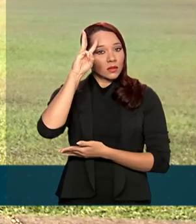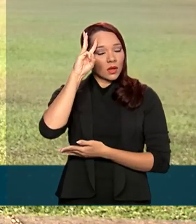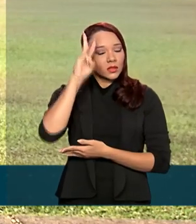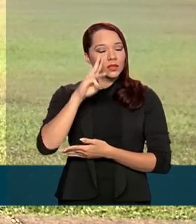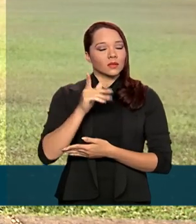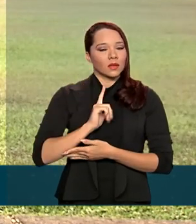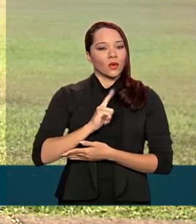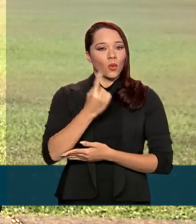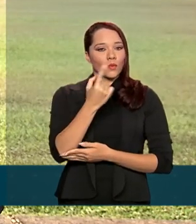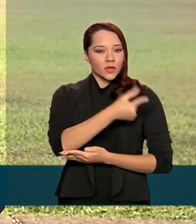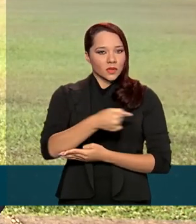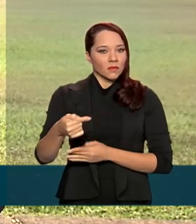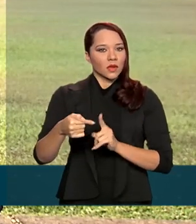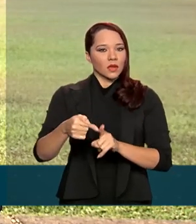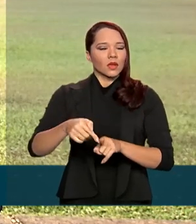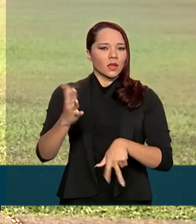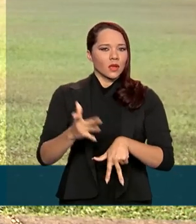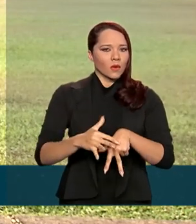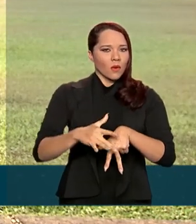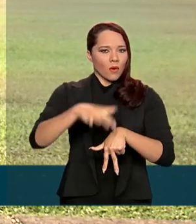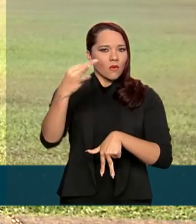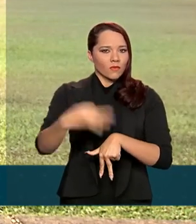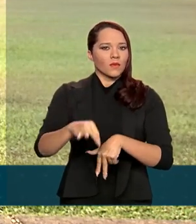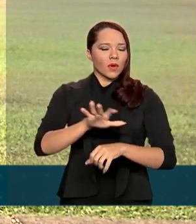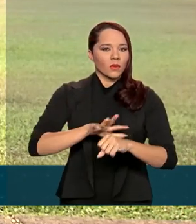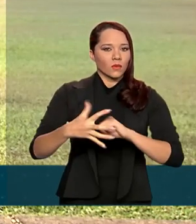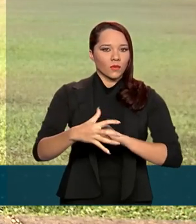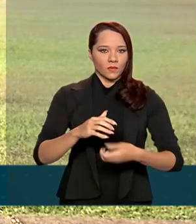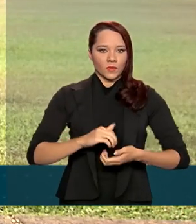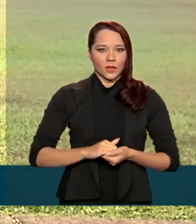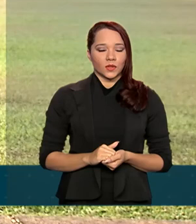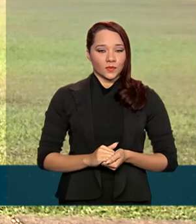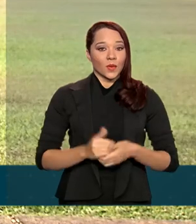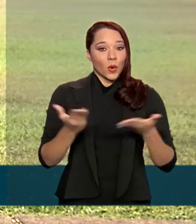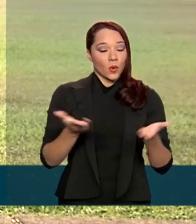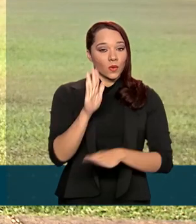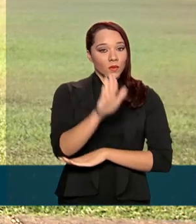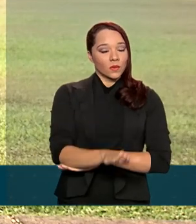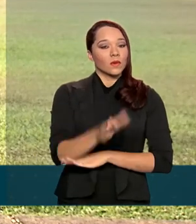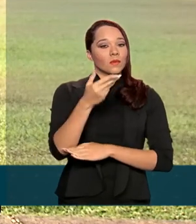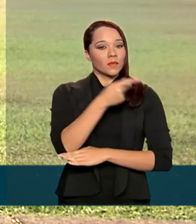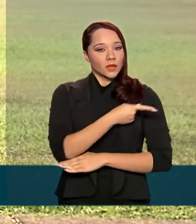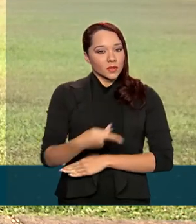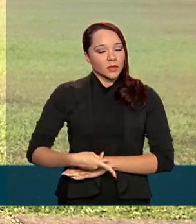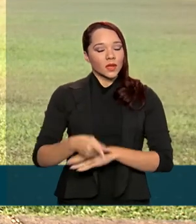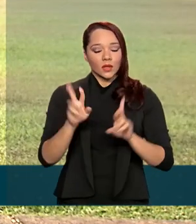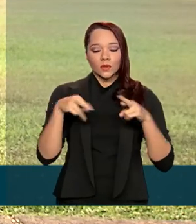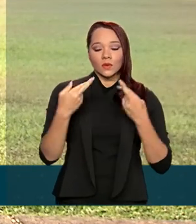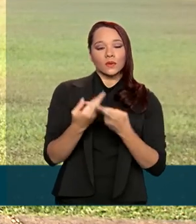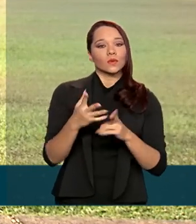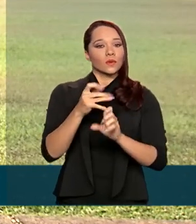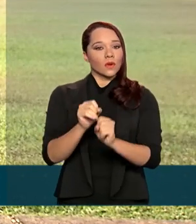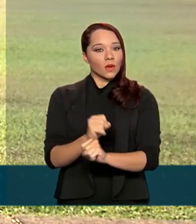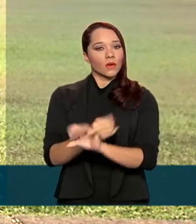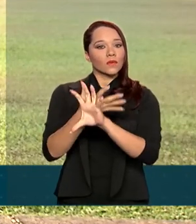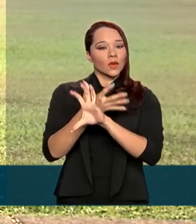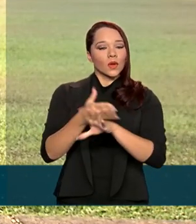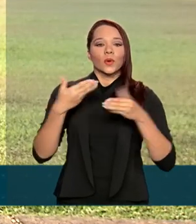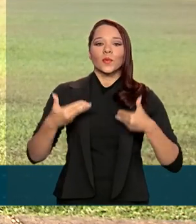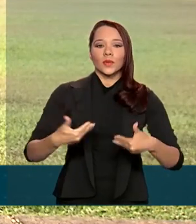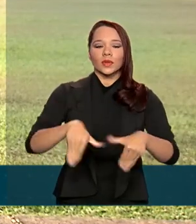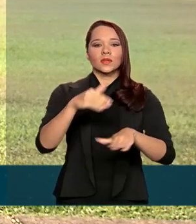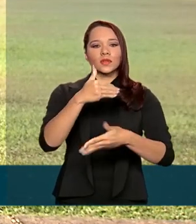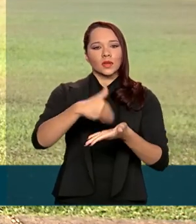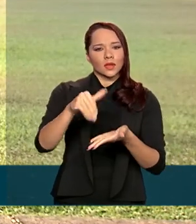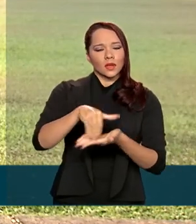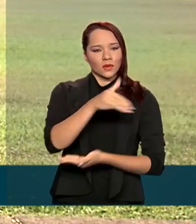completa uma semana que ele foi diagnosticado com Covid-19. Hoje é tarde, o presidente se reúne por videoconferência com ministros da